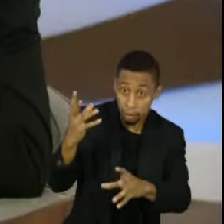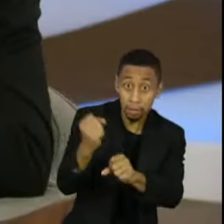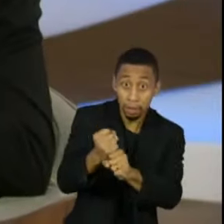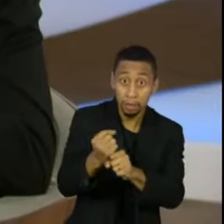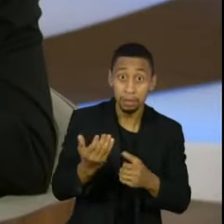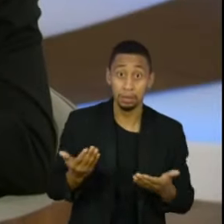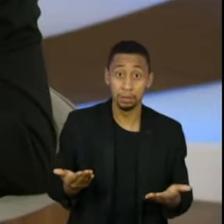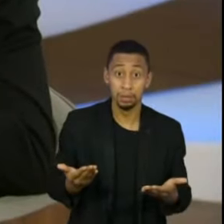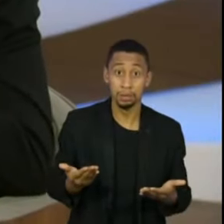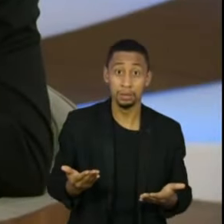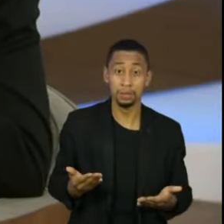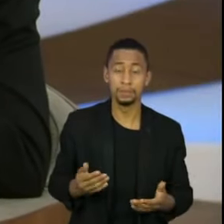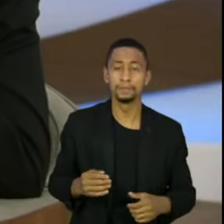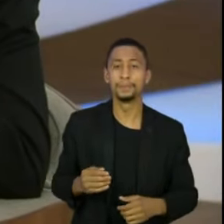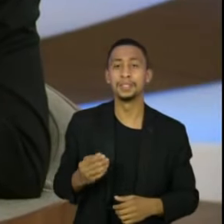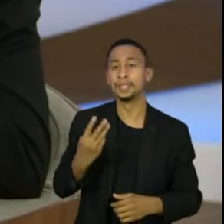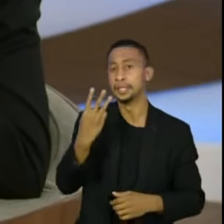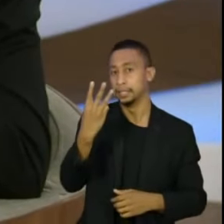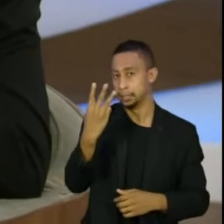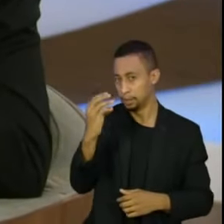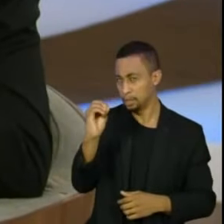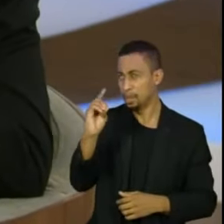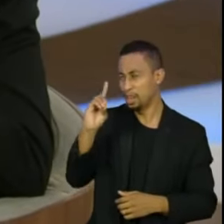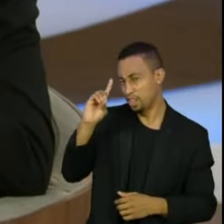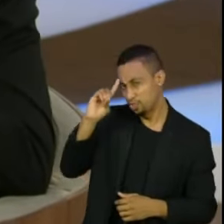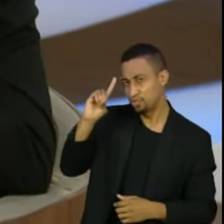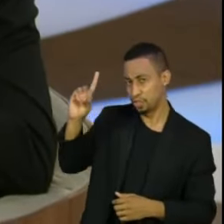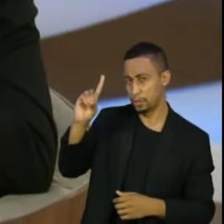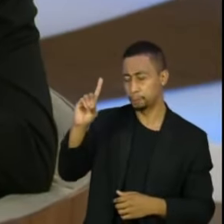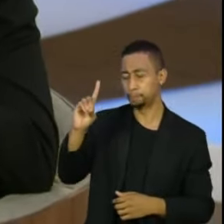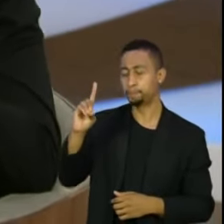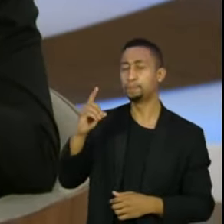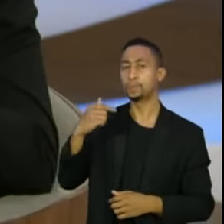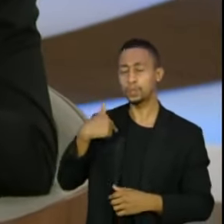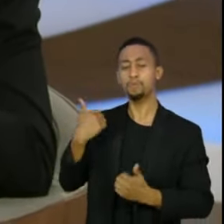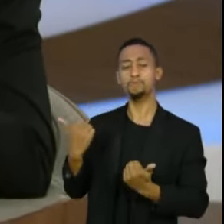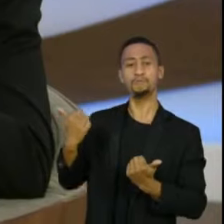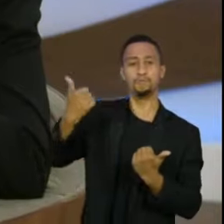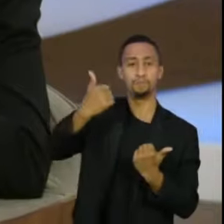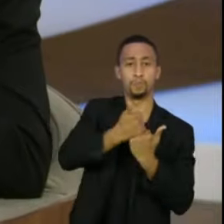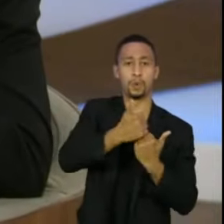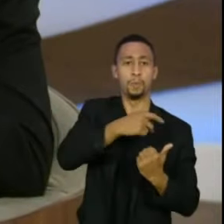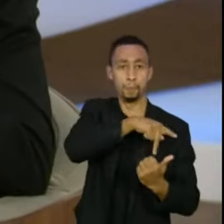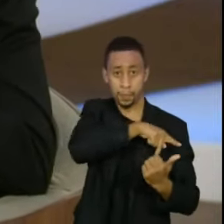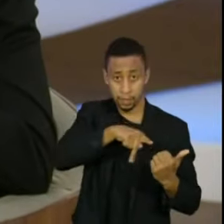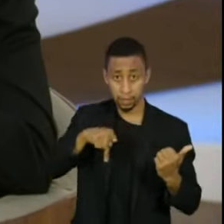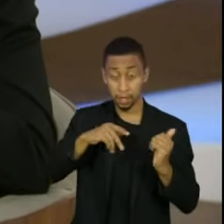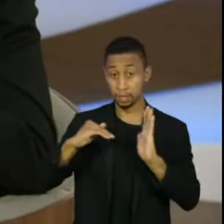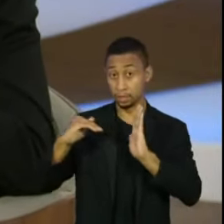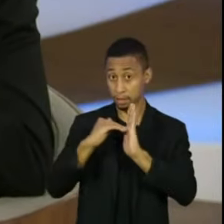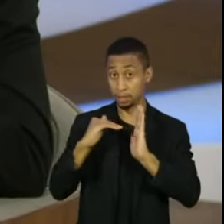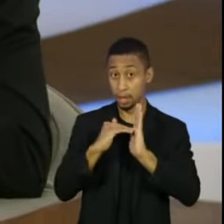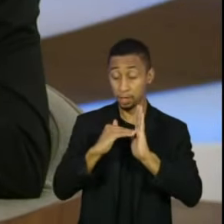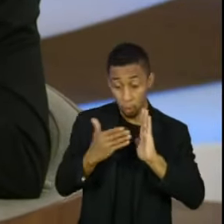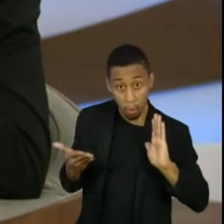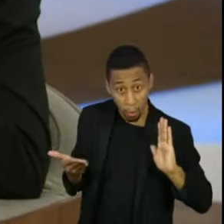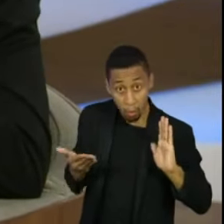Bom, Big, nesses 30 dias de presidência do Senado, o está fazendo hoje, dia 1º de março,